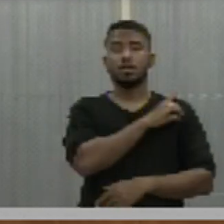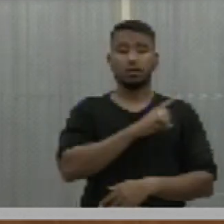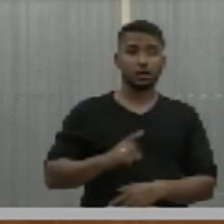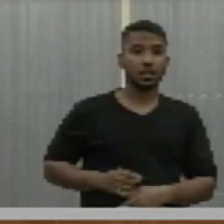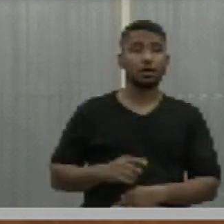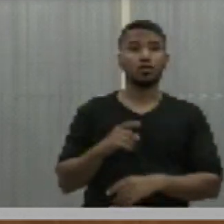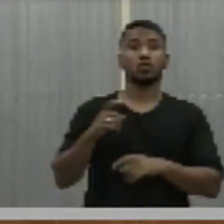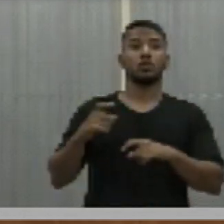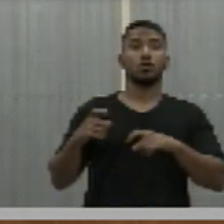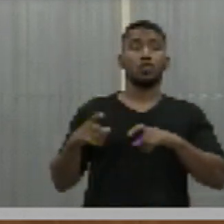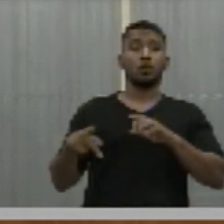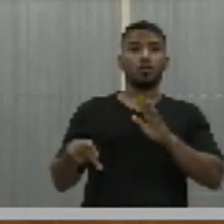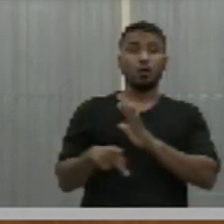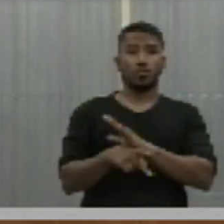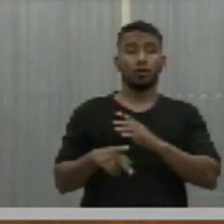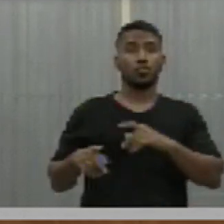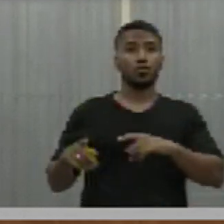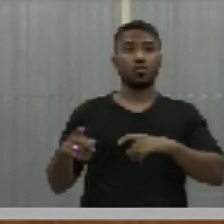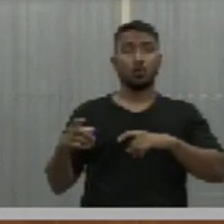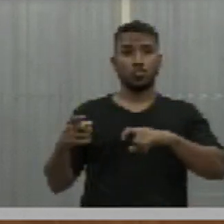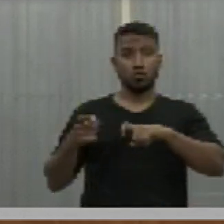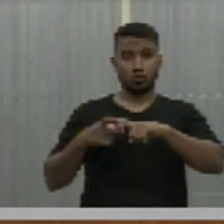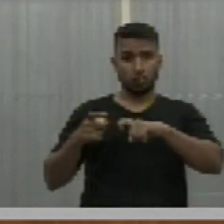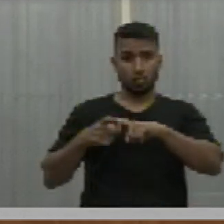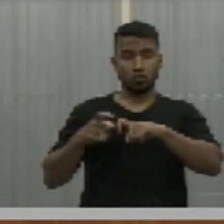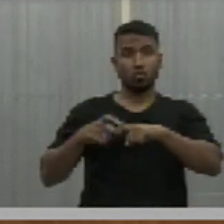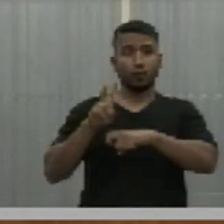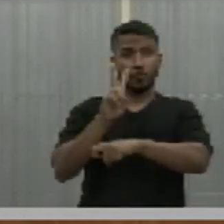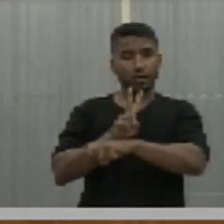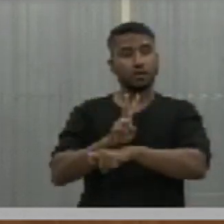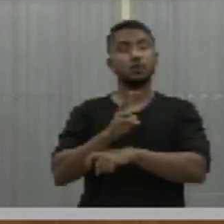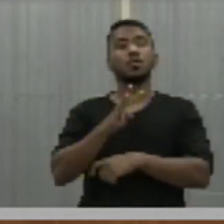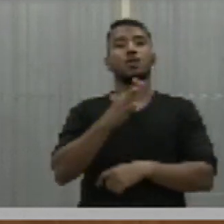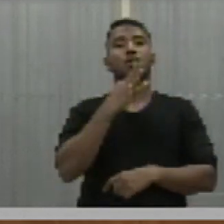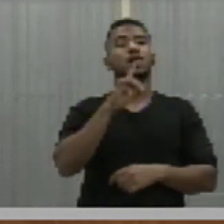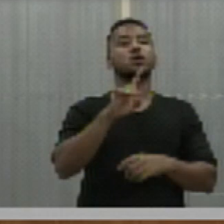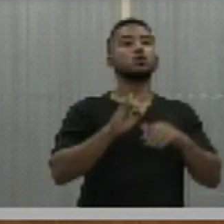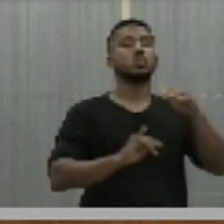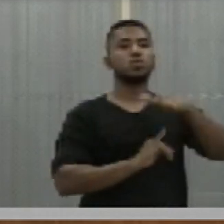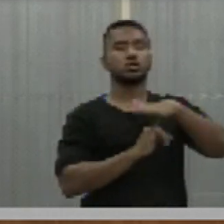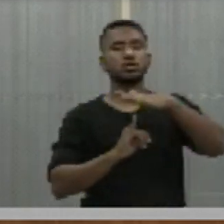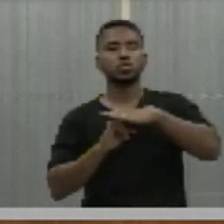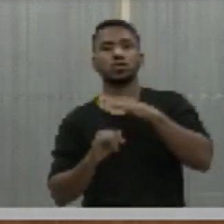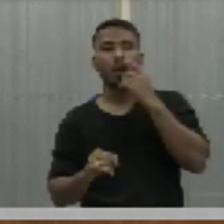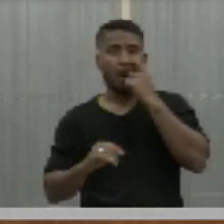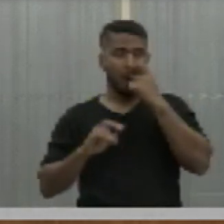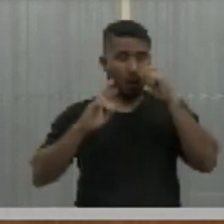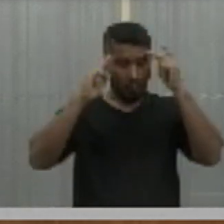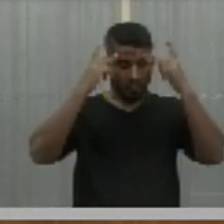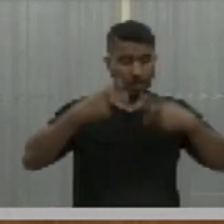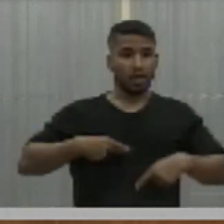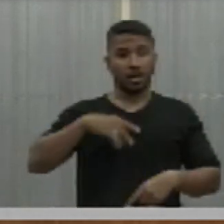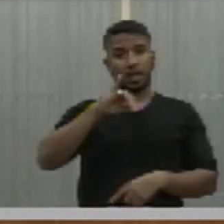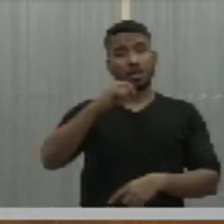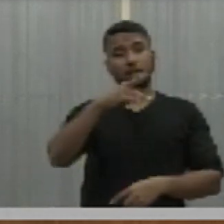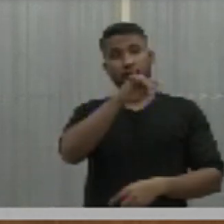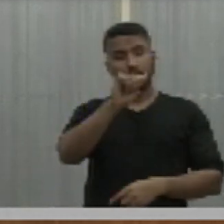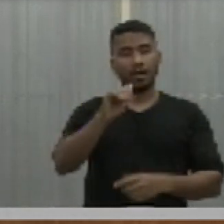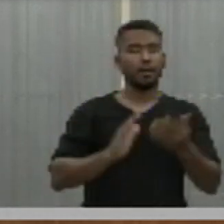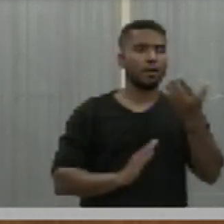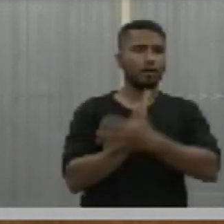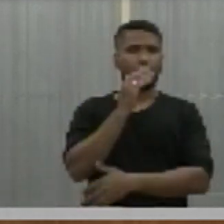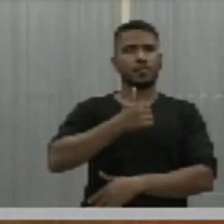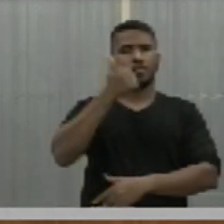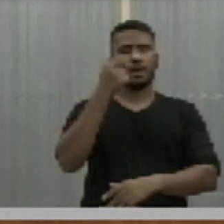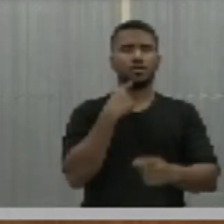doutor Vinícius, que dispõe sobre o reconhecimento de utilidade pública do Instituto de Previdência e Assistência Humana, IPA. Aprovada em